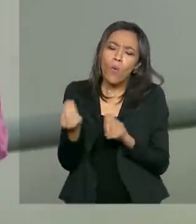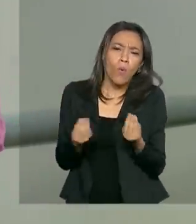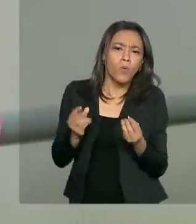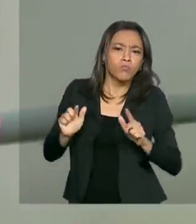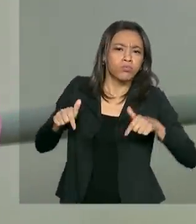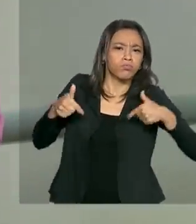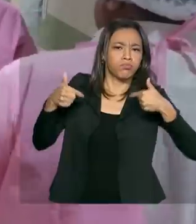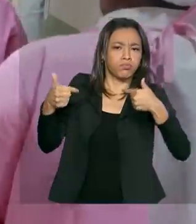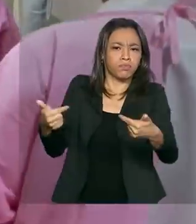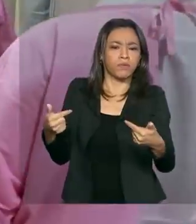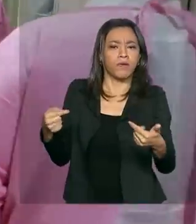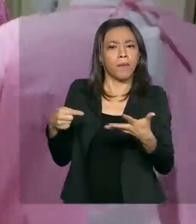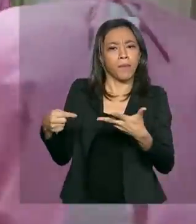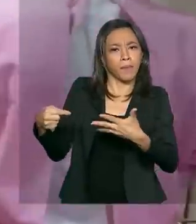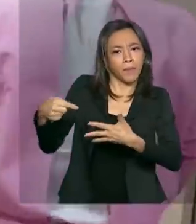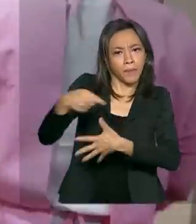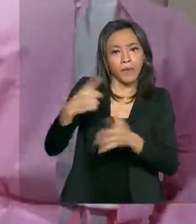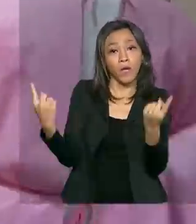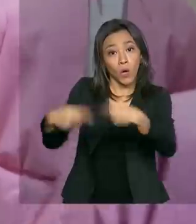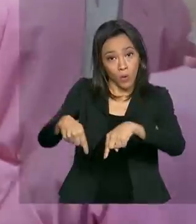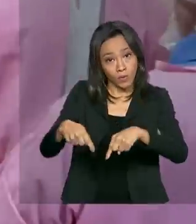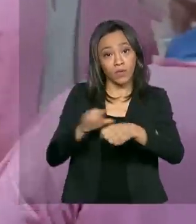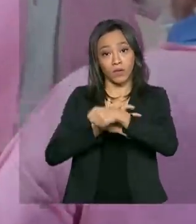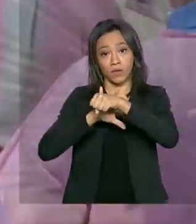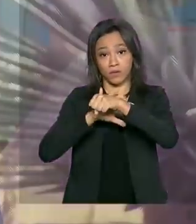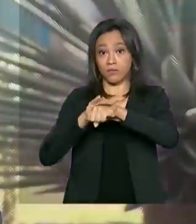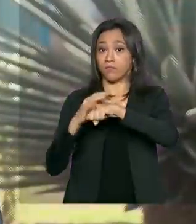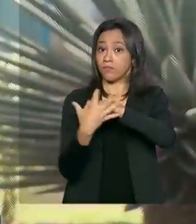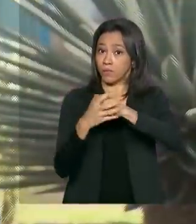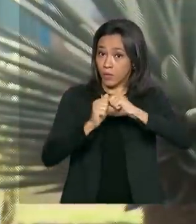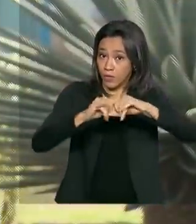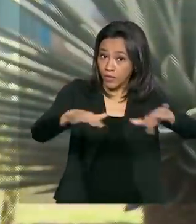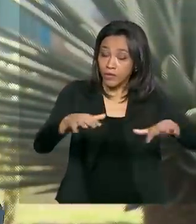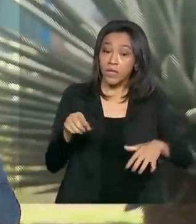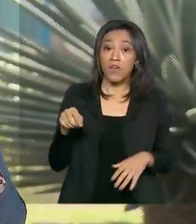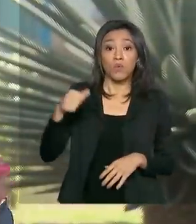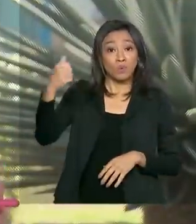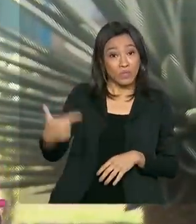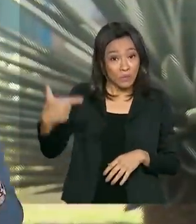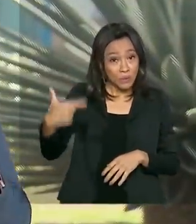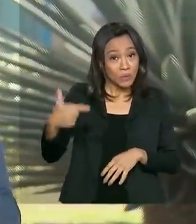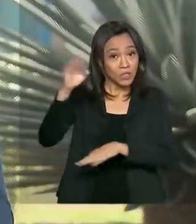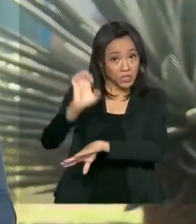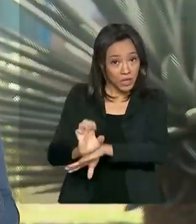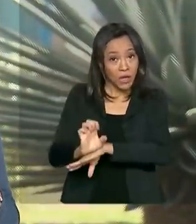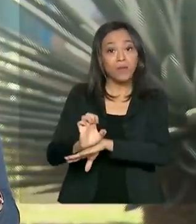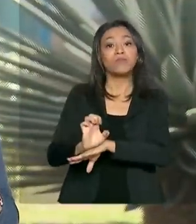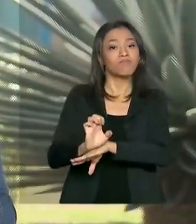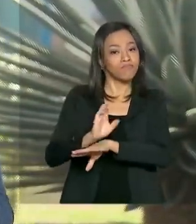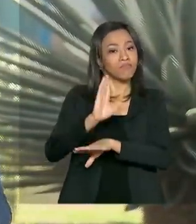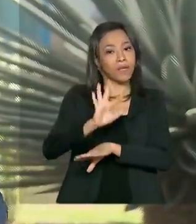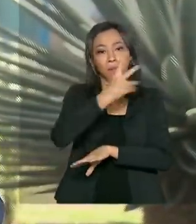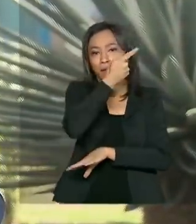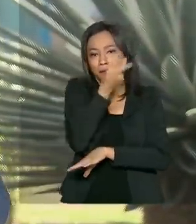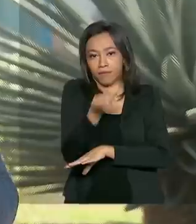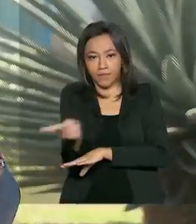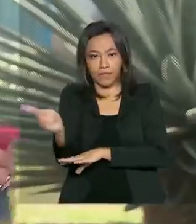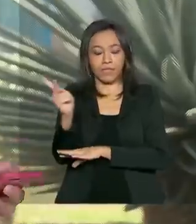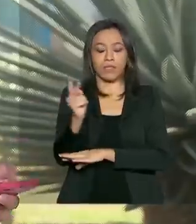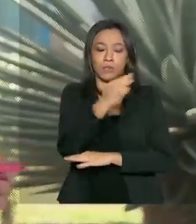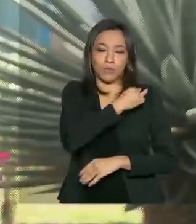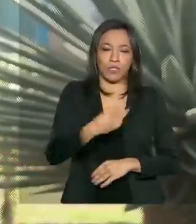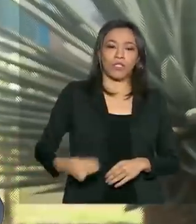combater essa doença. O Rio de Janeiro foi o segundo estado brasileiro a receber uma visita do ministro da Saúde,